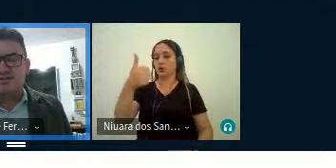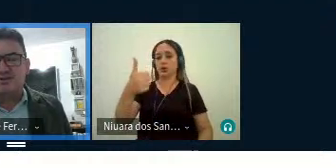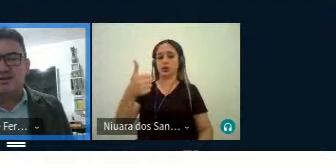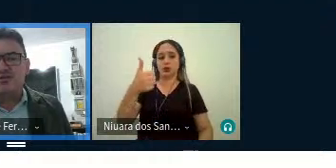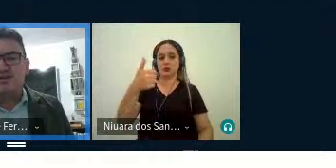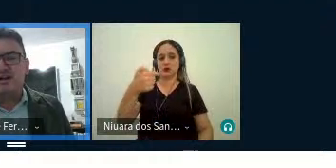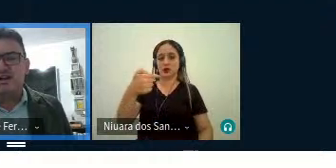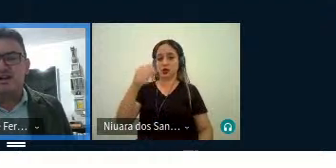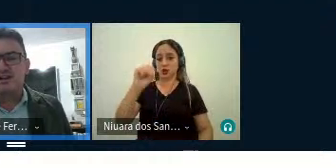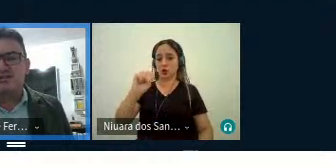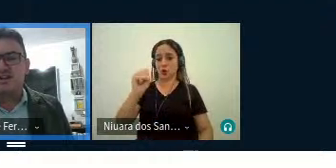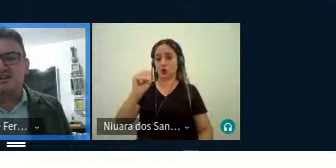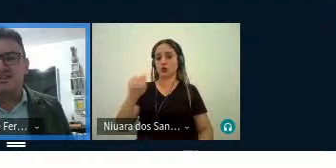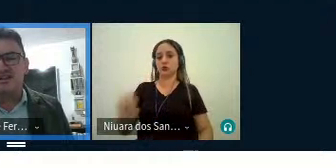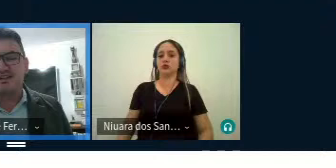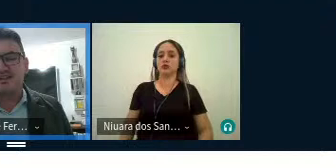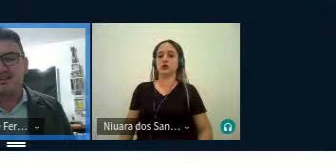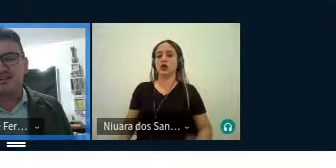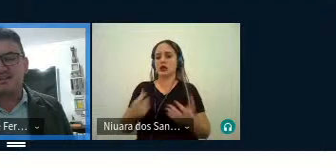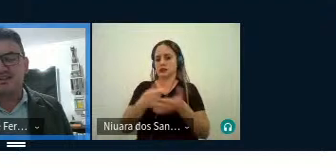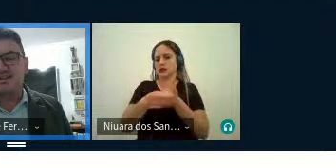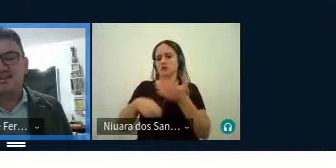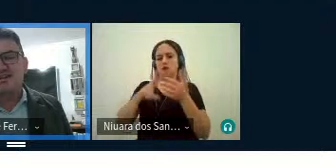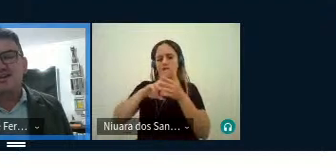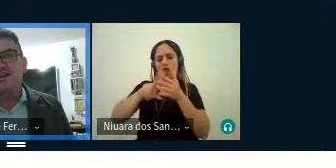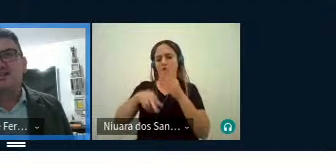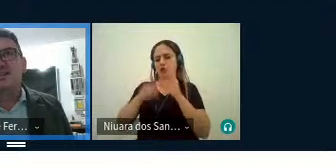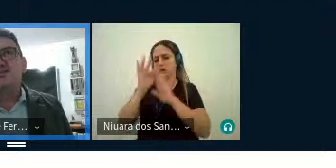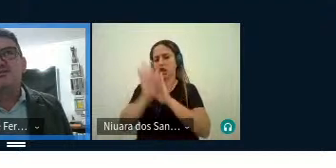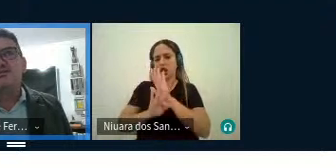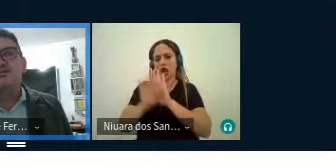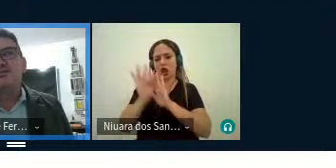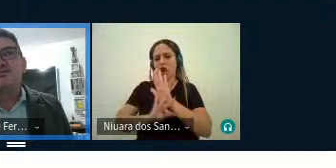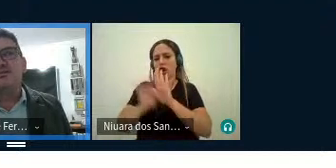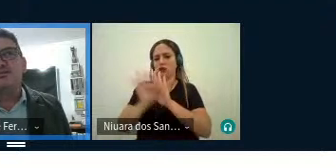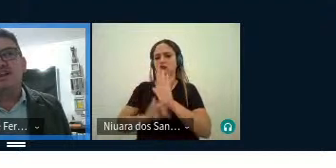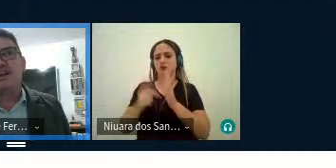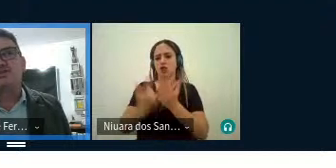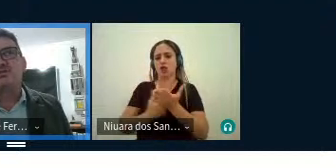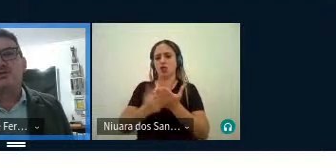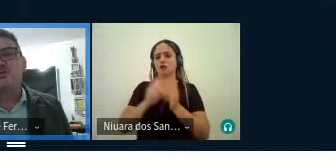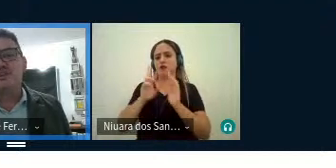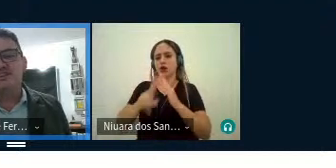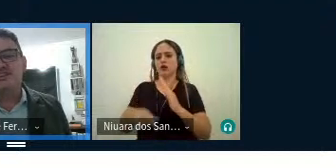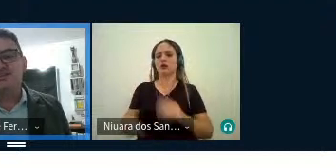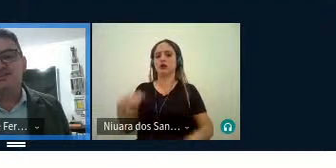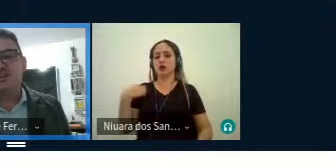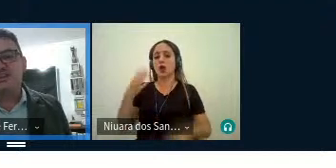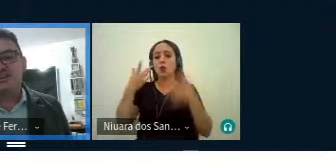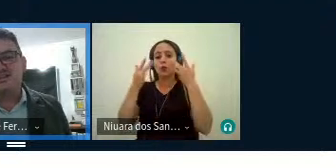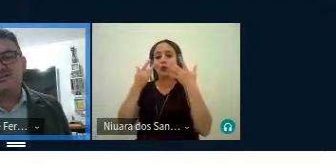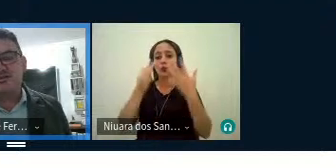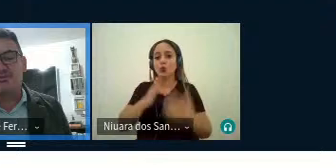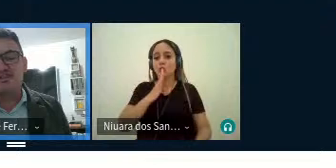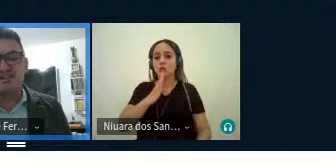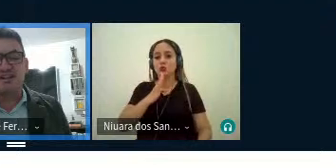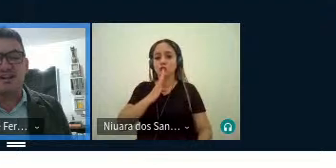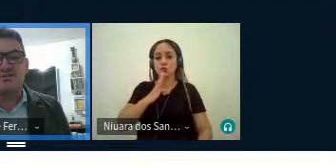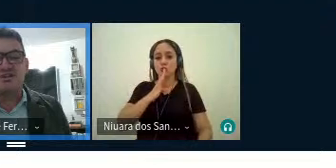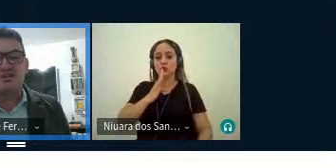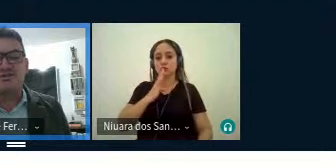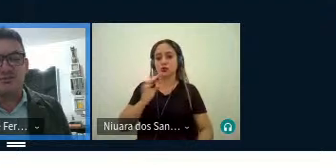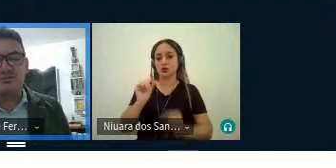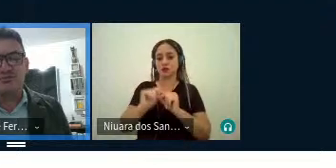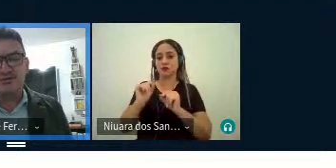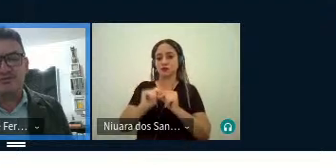Ele escreveu A Valovara, A Rainha dos Cássicos da Grécia. E tem um teatro muito conhecido, né? Que ele escreveu uma peça